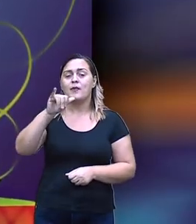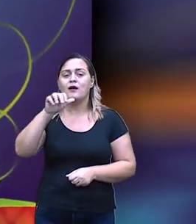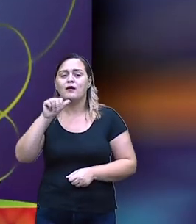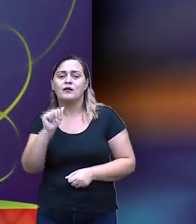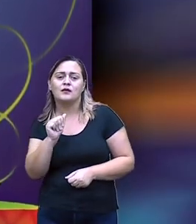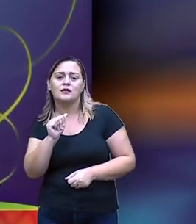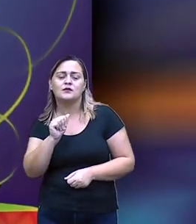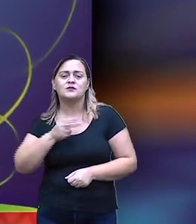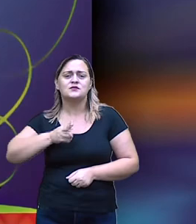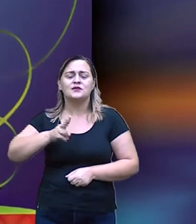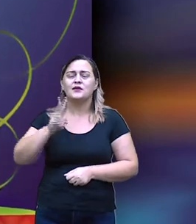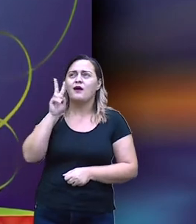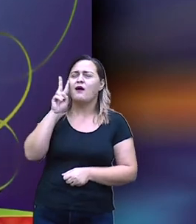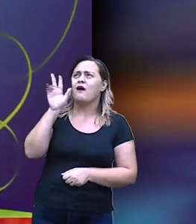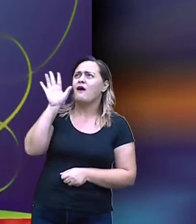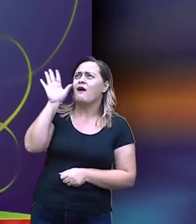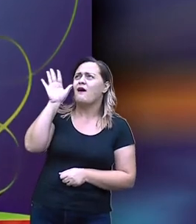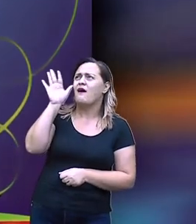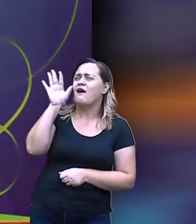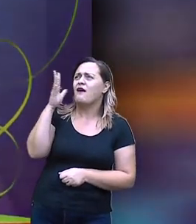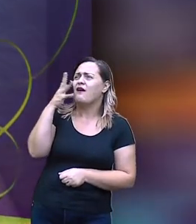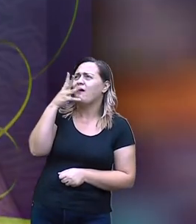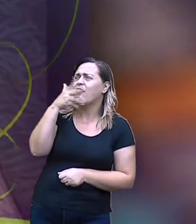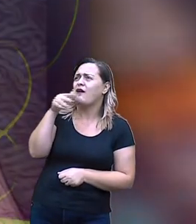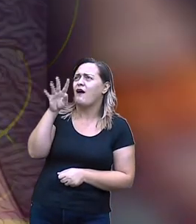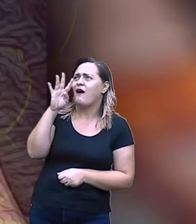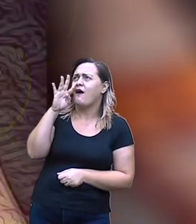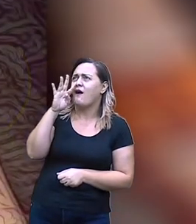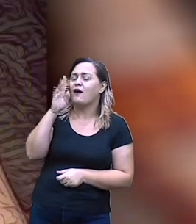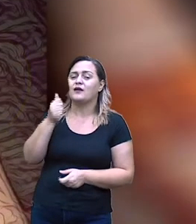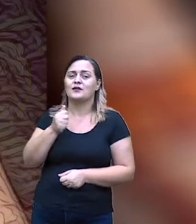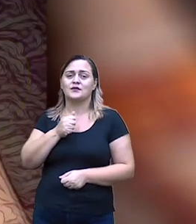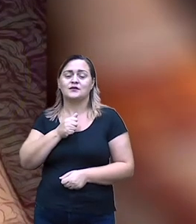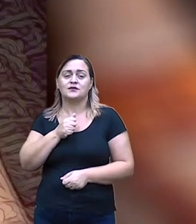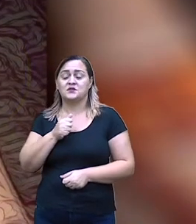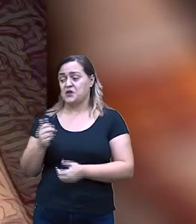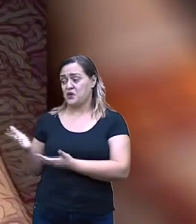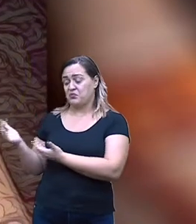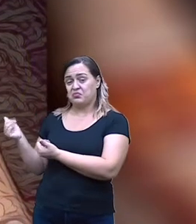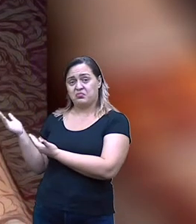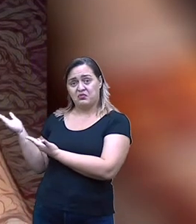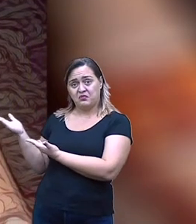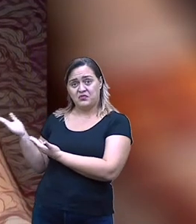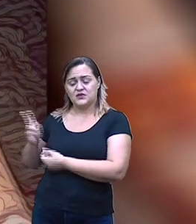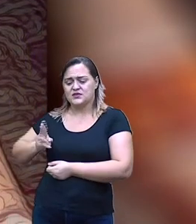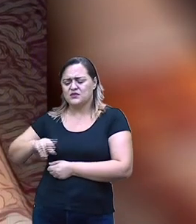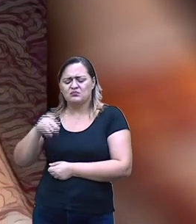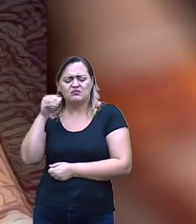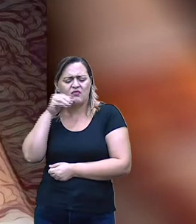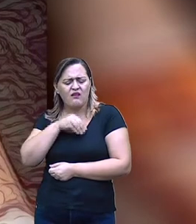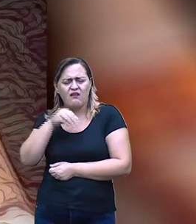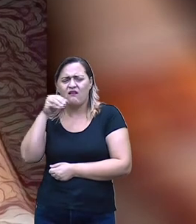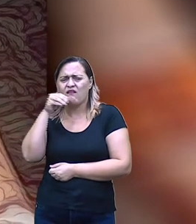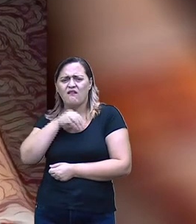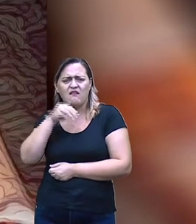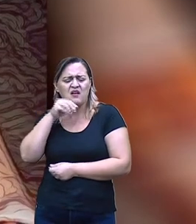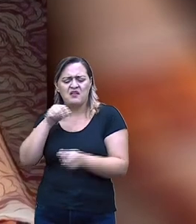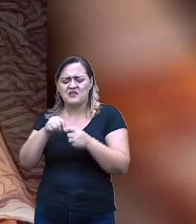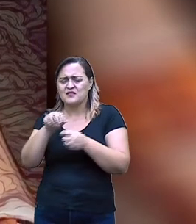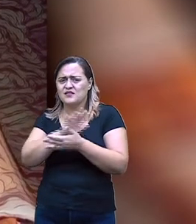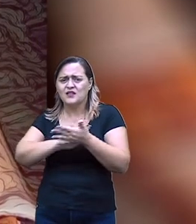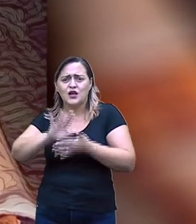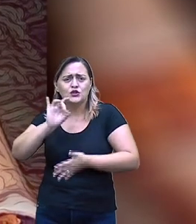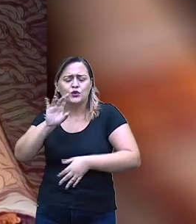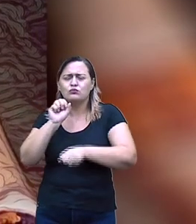contemplando a deusa. A jovem foi ficando cada dia mais fraca. Pois nada fazia, além de esperar ser